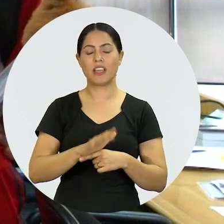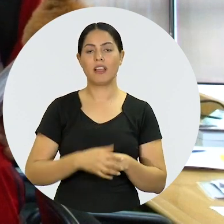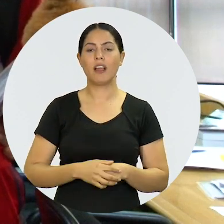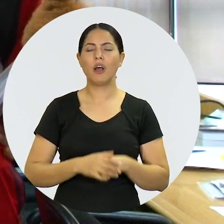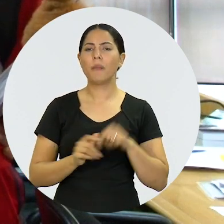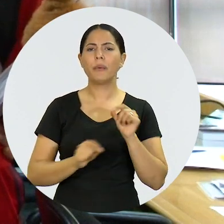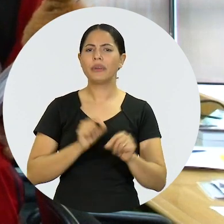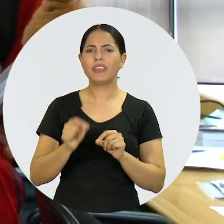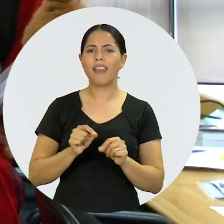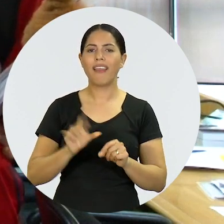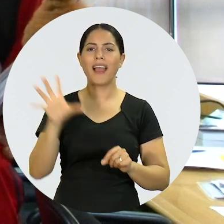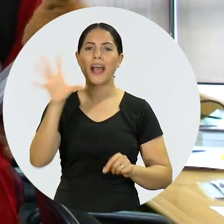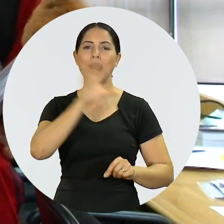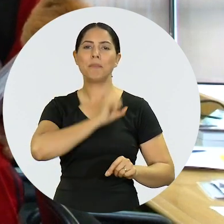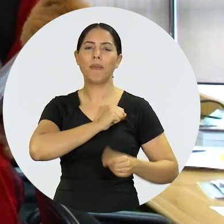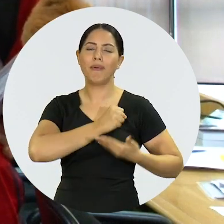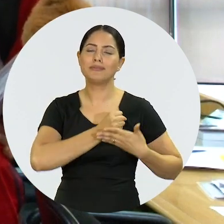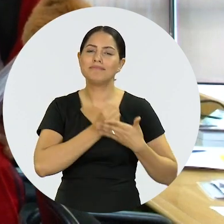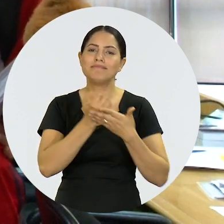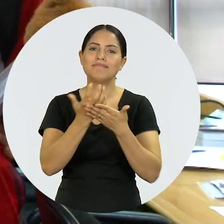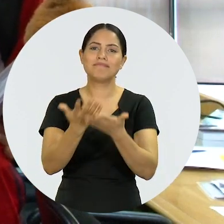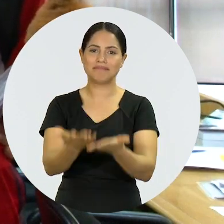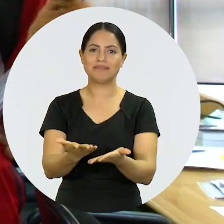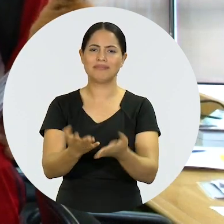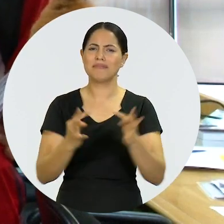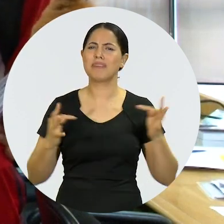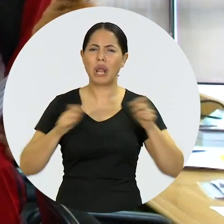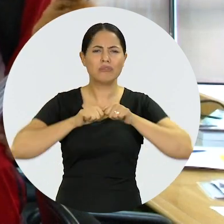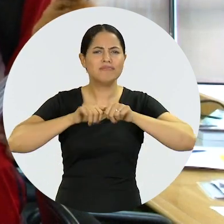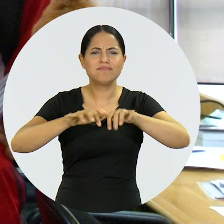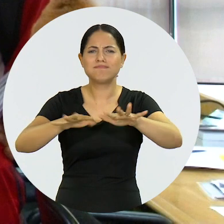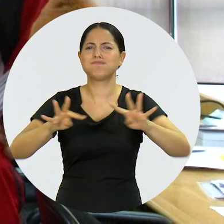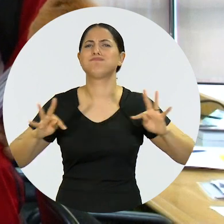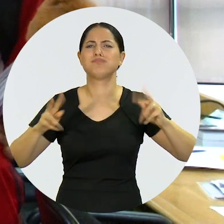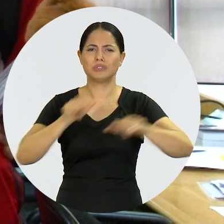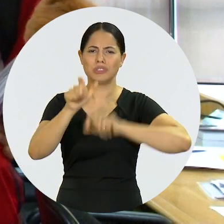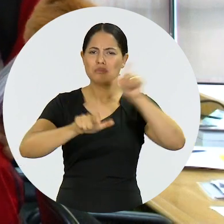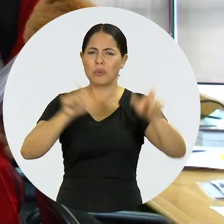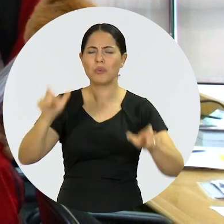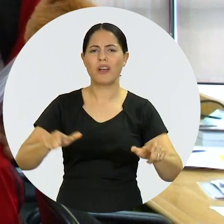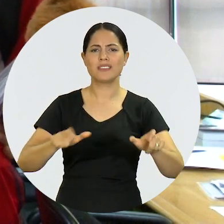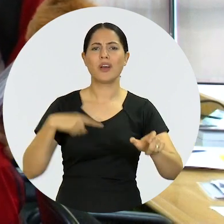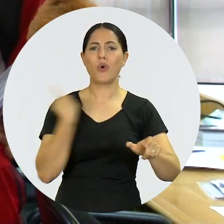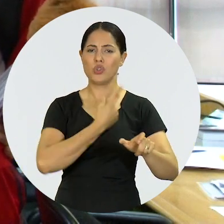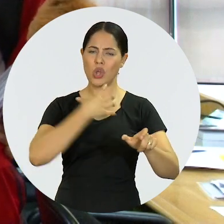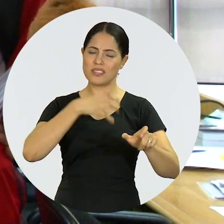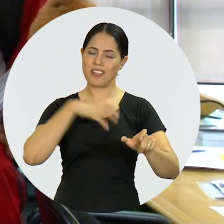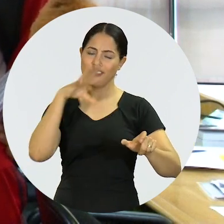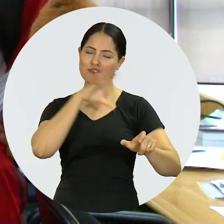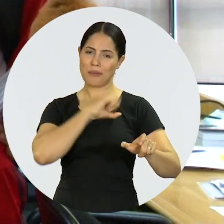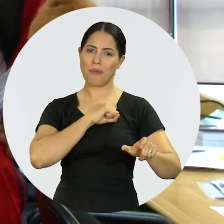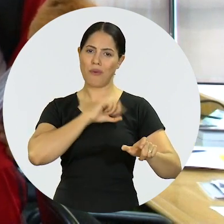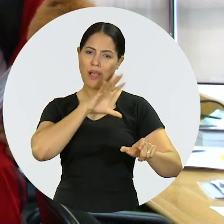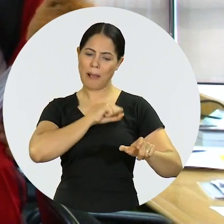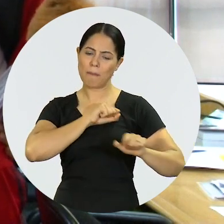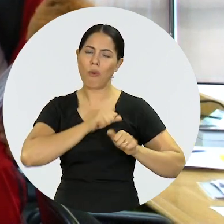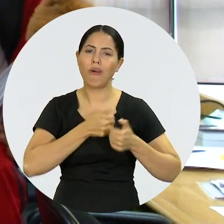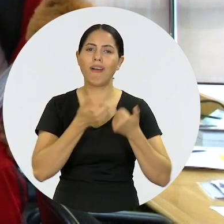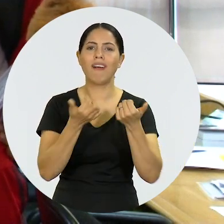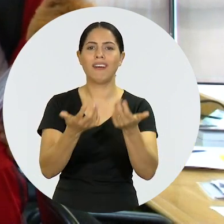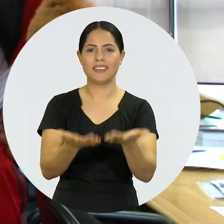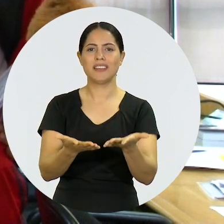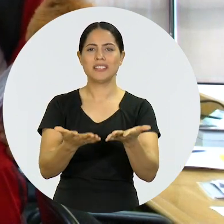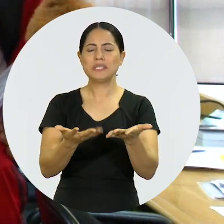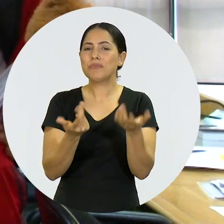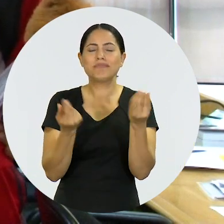porque ele irradia amor para todo lado. É isso que a nossa sociedade precisa, a gente se sente amado, a gente ama,